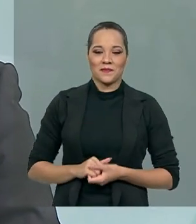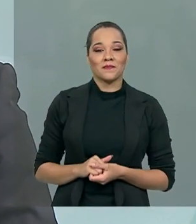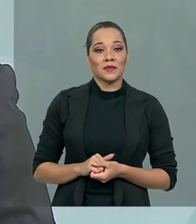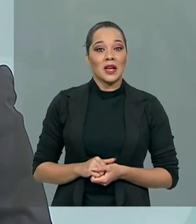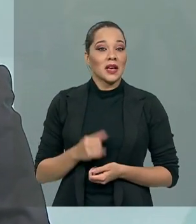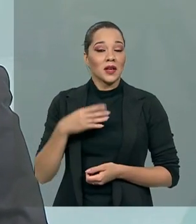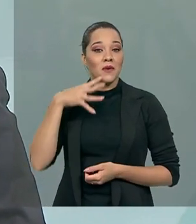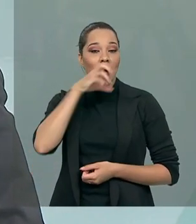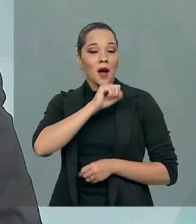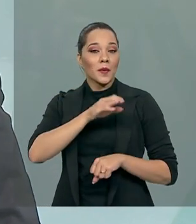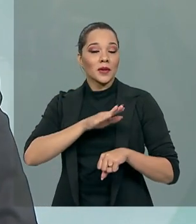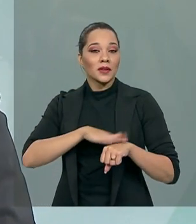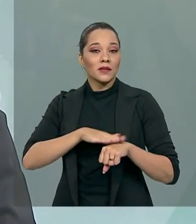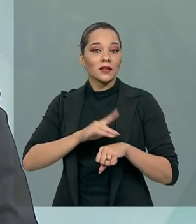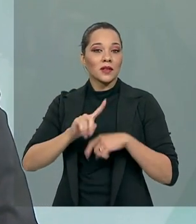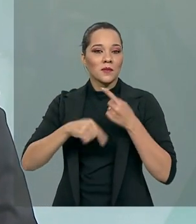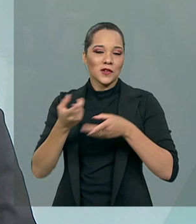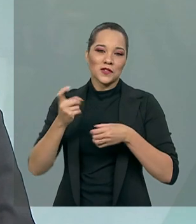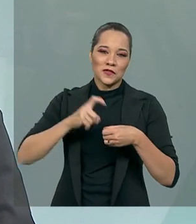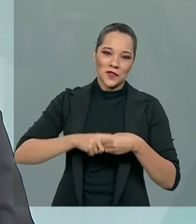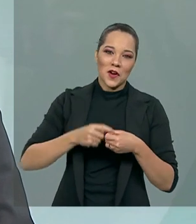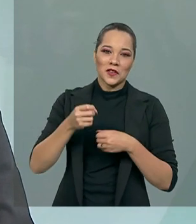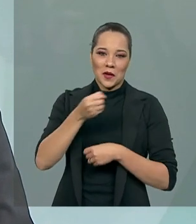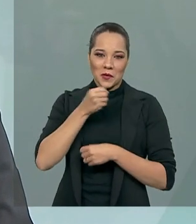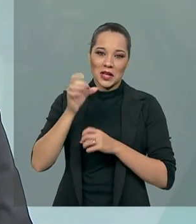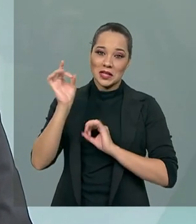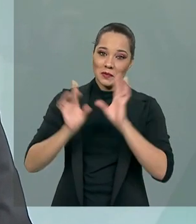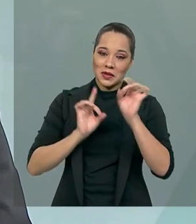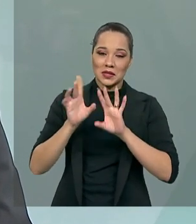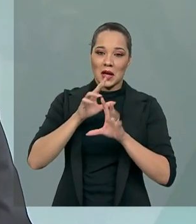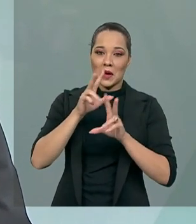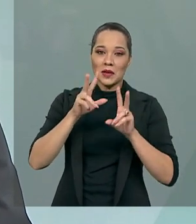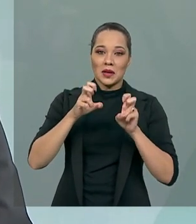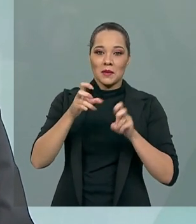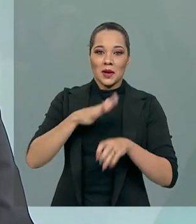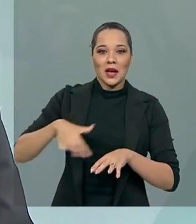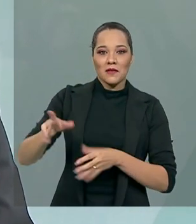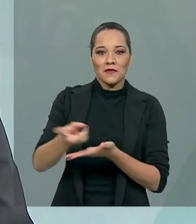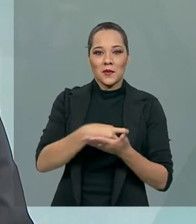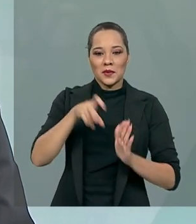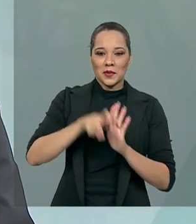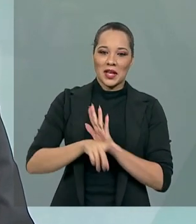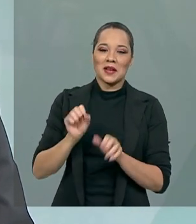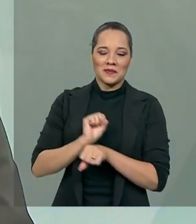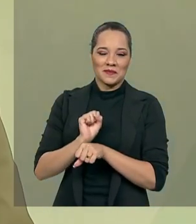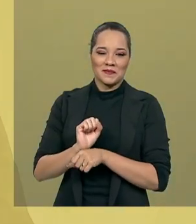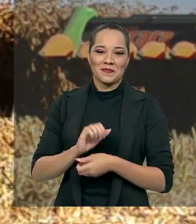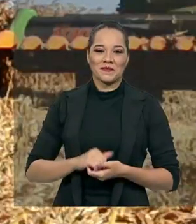Vamos para um rápido intervalo, daqui a pouco voltamos com o Brasil em falta especial, reforma tributária. Não saiam daí.